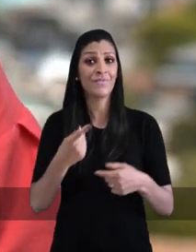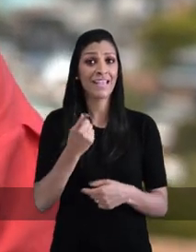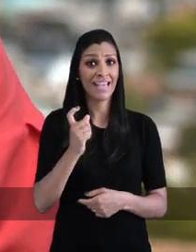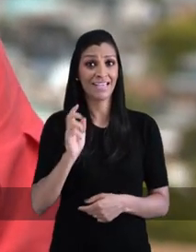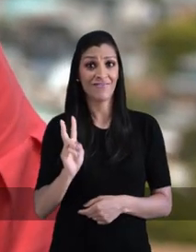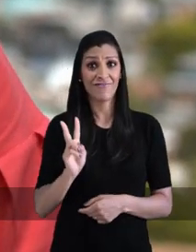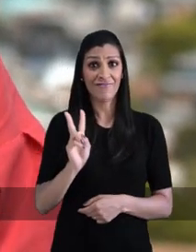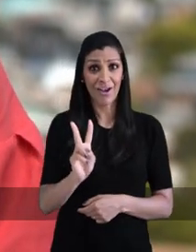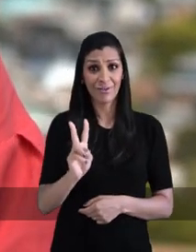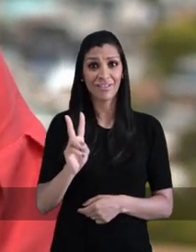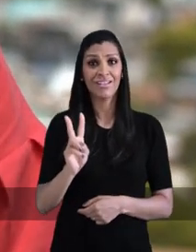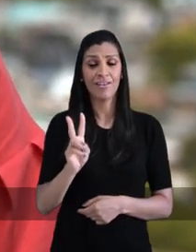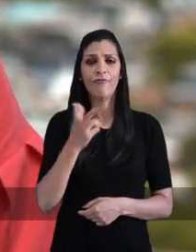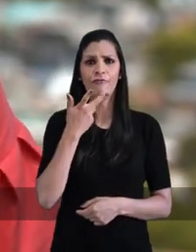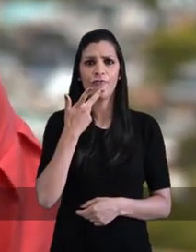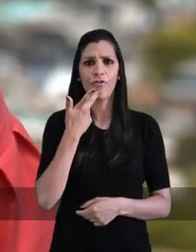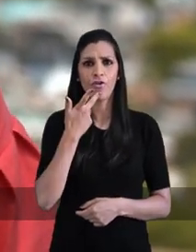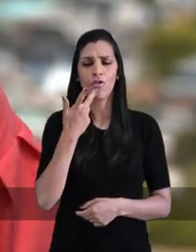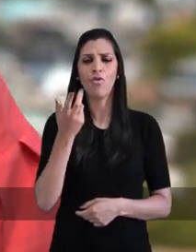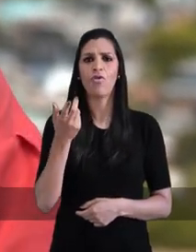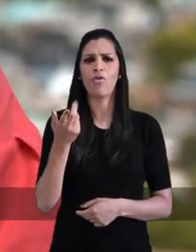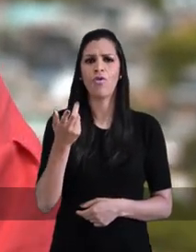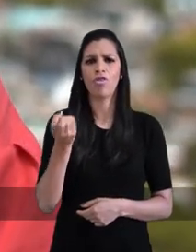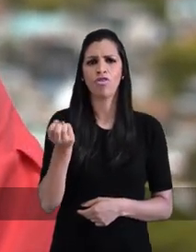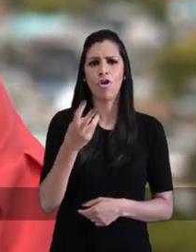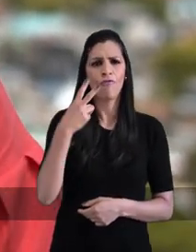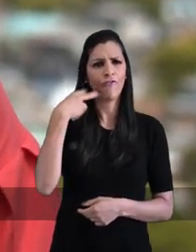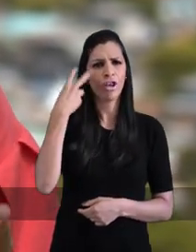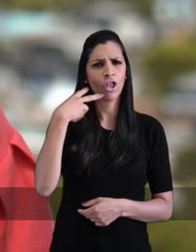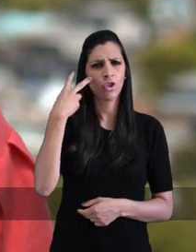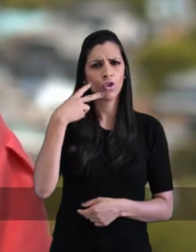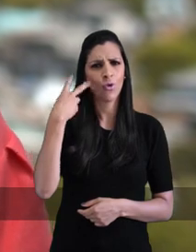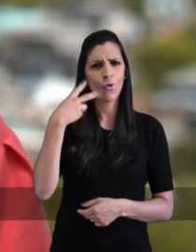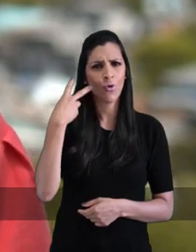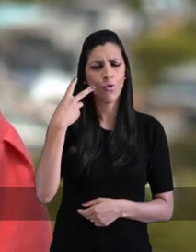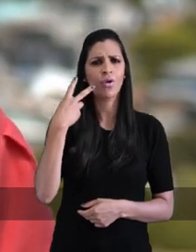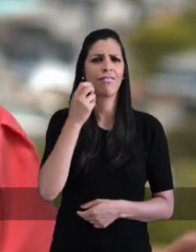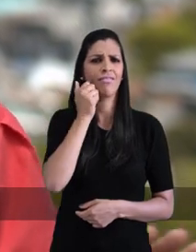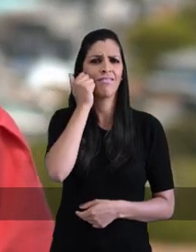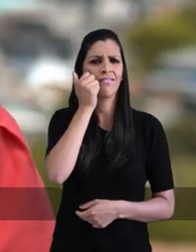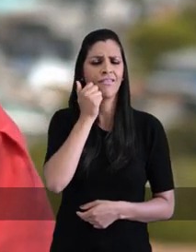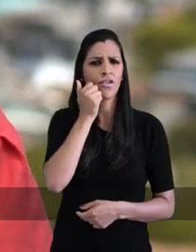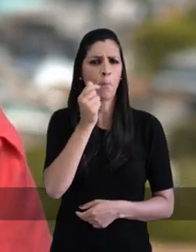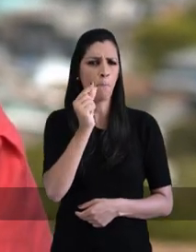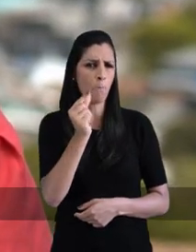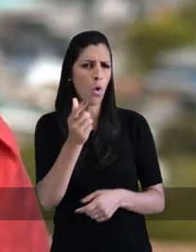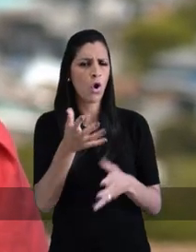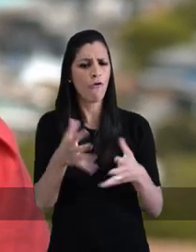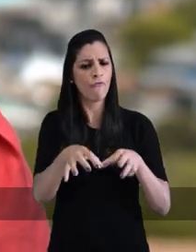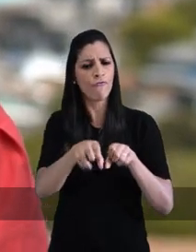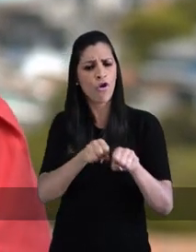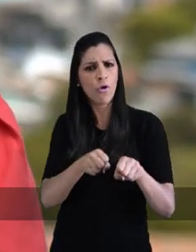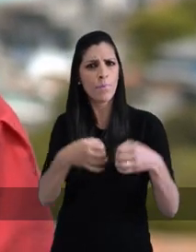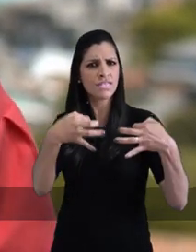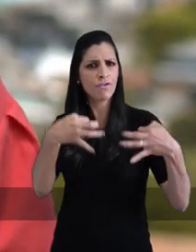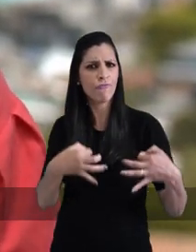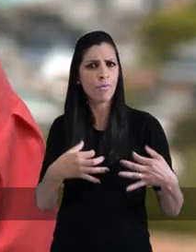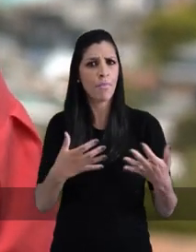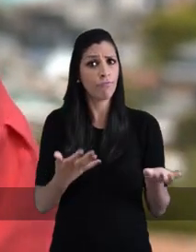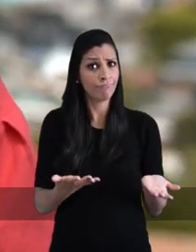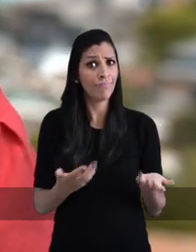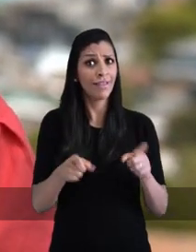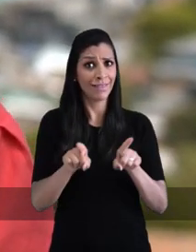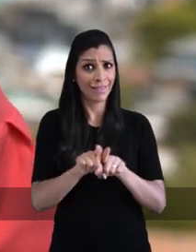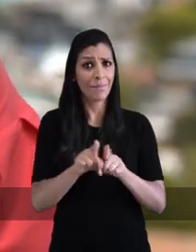classificou as novas vereadoras e o vereador eleito como negros e com pouquíssima qualificação formal, também